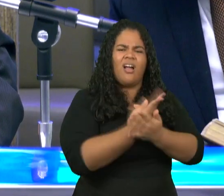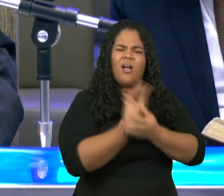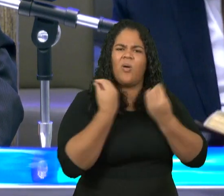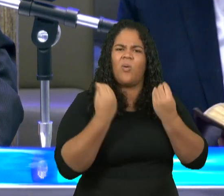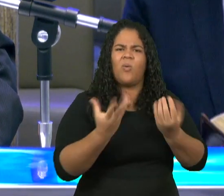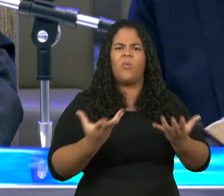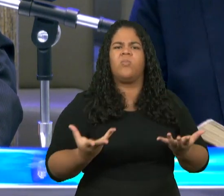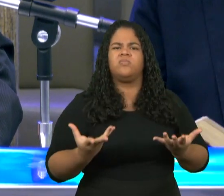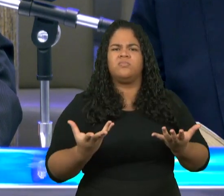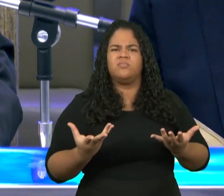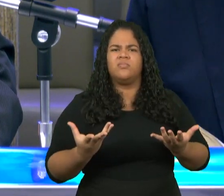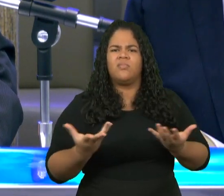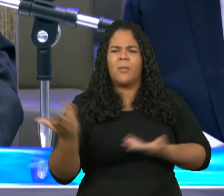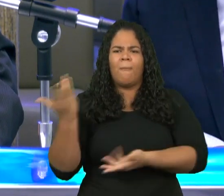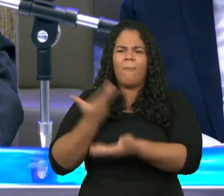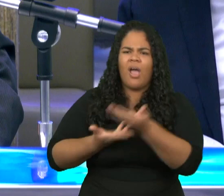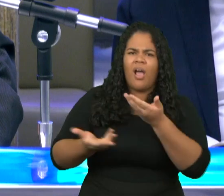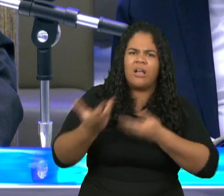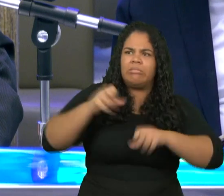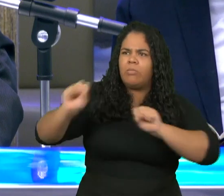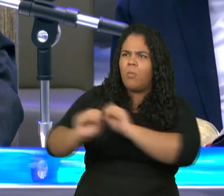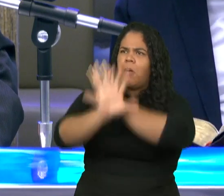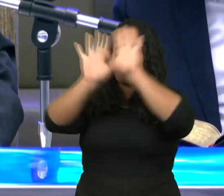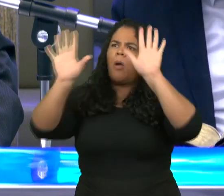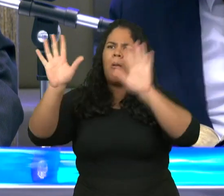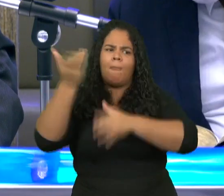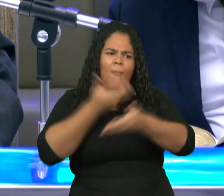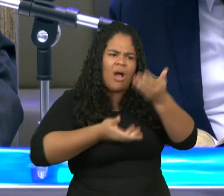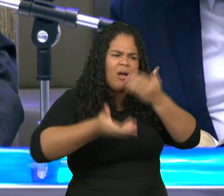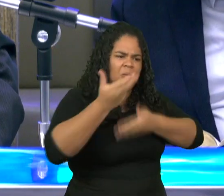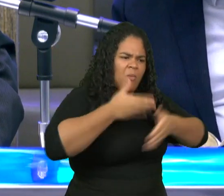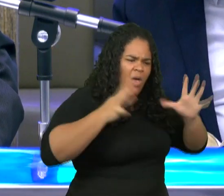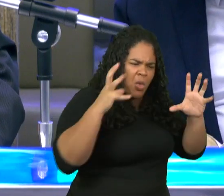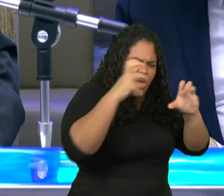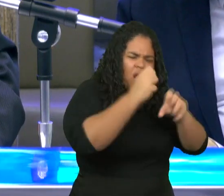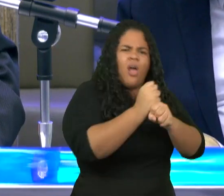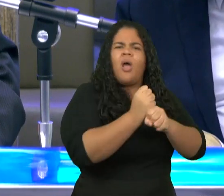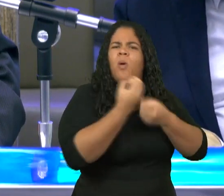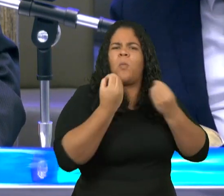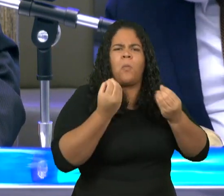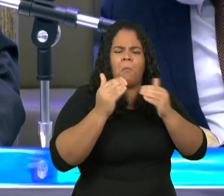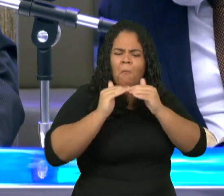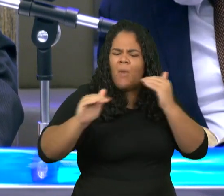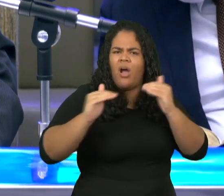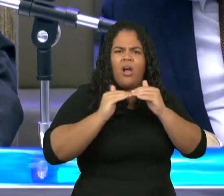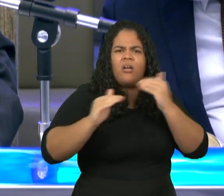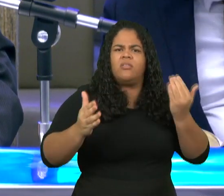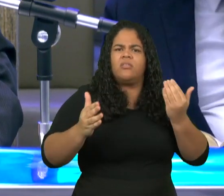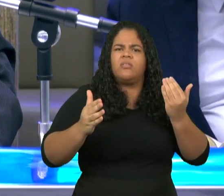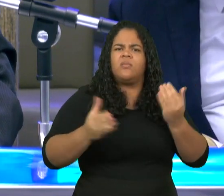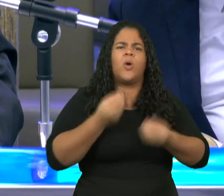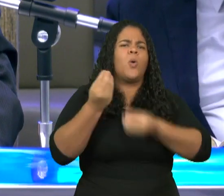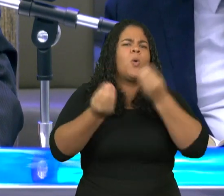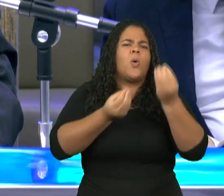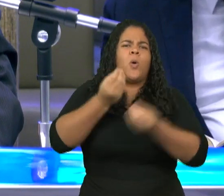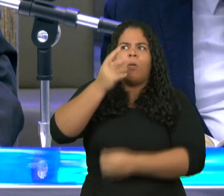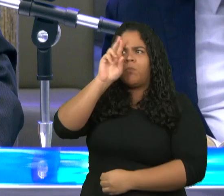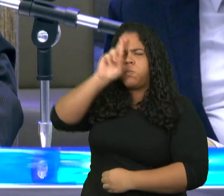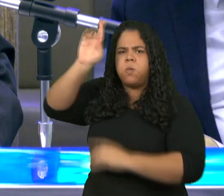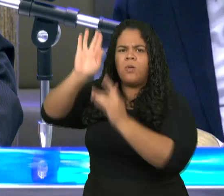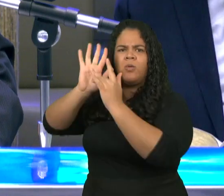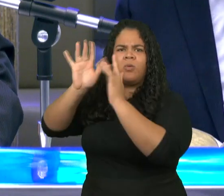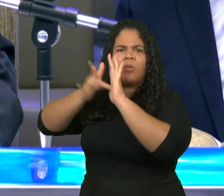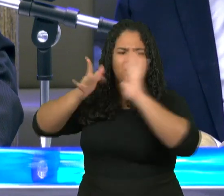e que comunhão tem a luz com as trevas e que concorde há entre